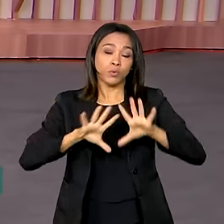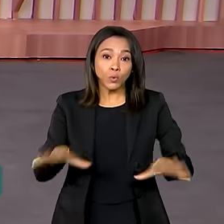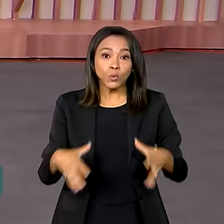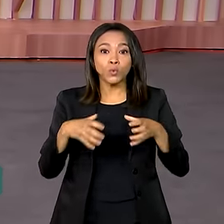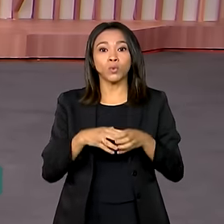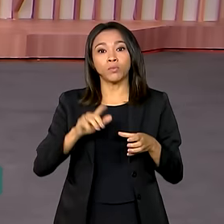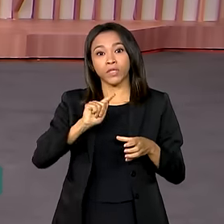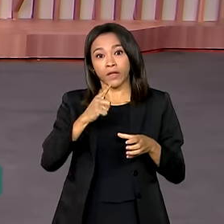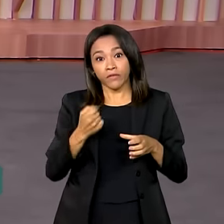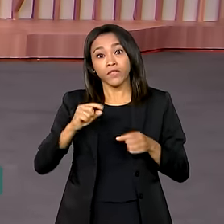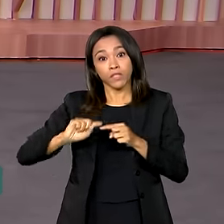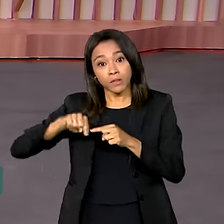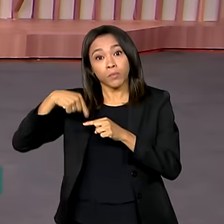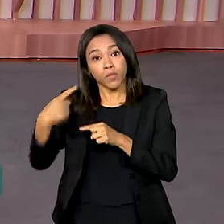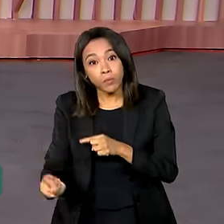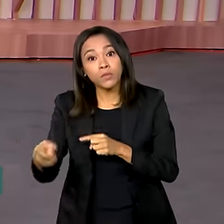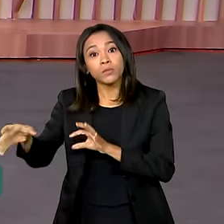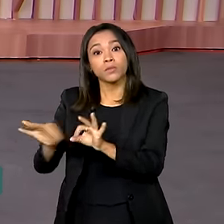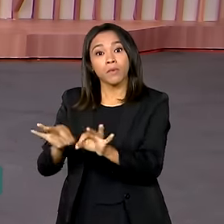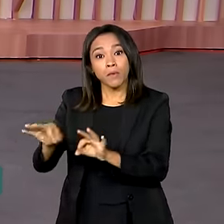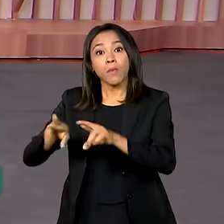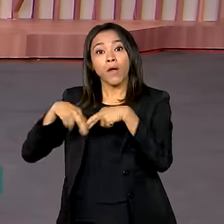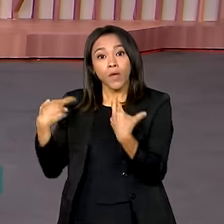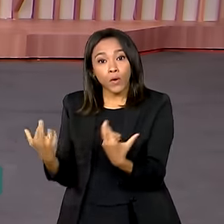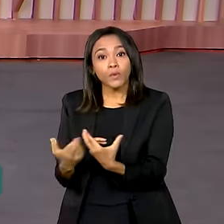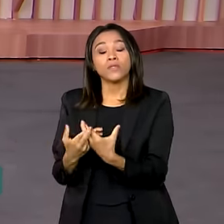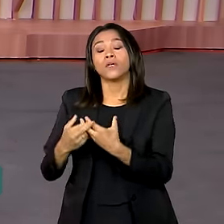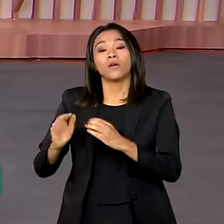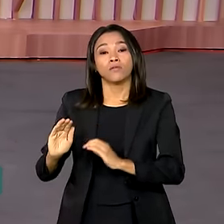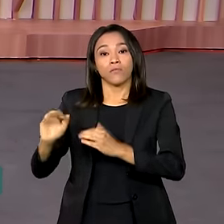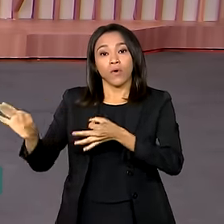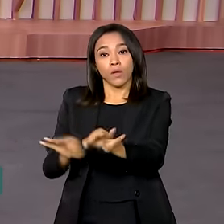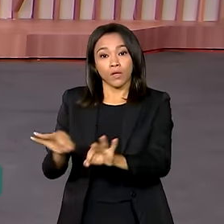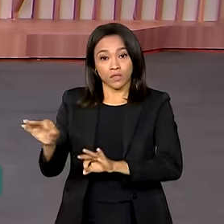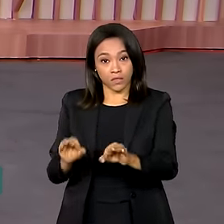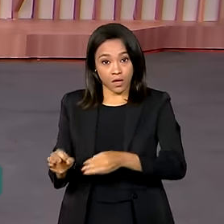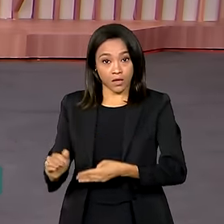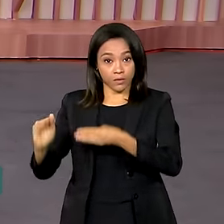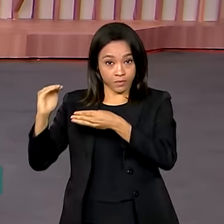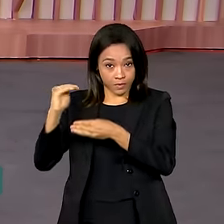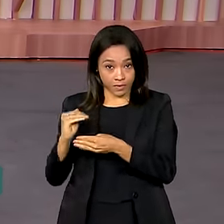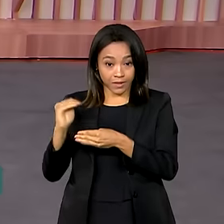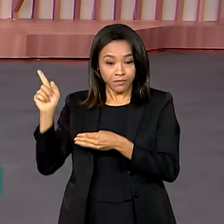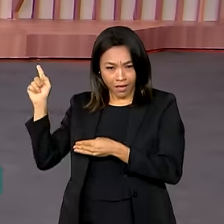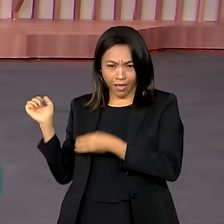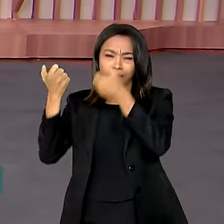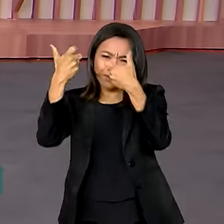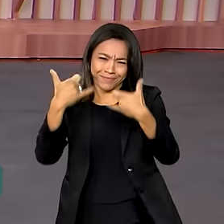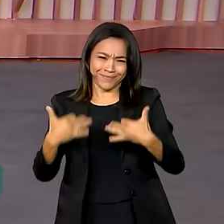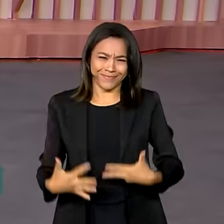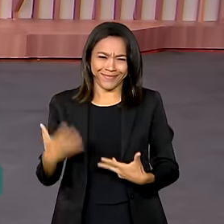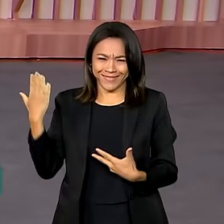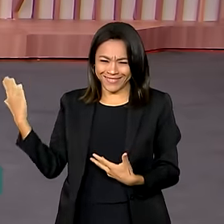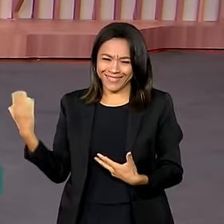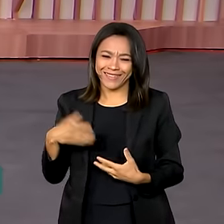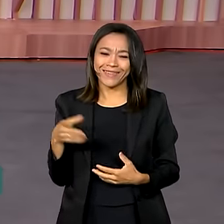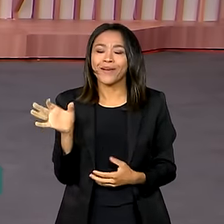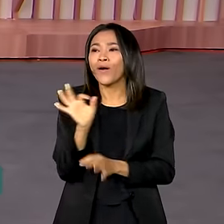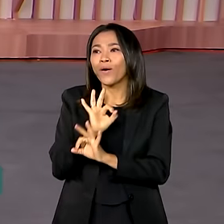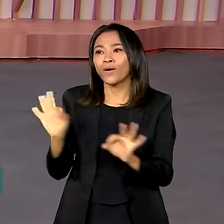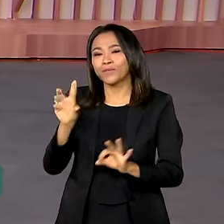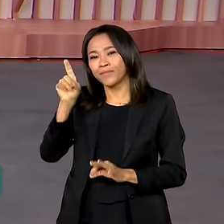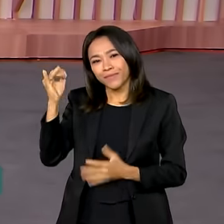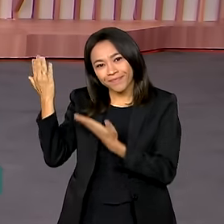organizada pela Unesco. Ao vivo de lá, Carolina Becker tem todas as informações para a gente. Oi, Carol. Ótimo dia para você.